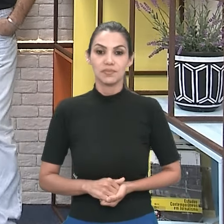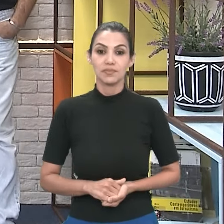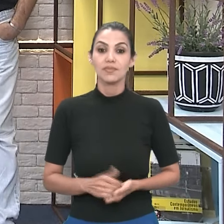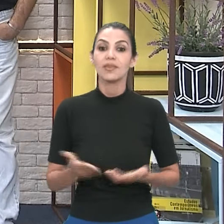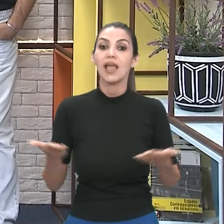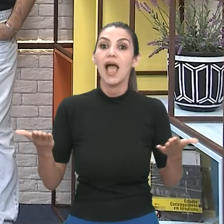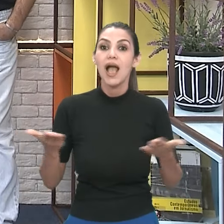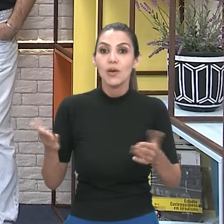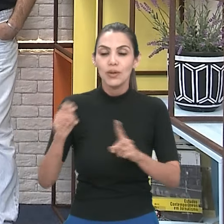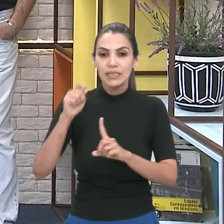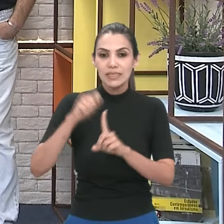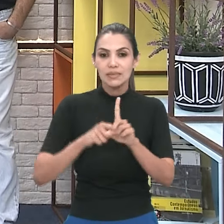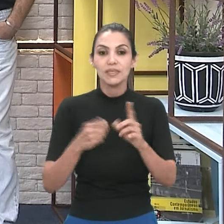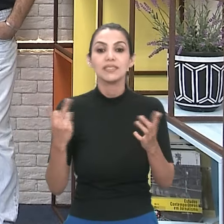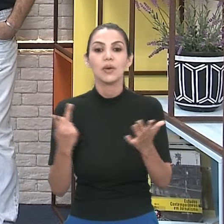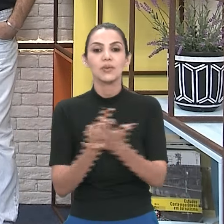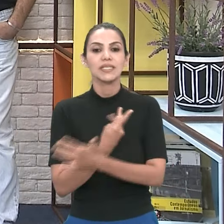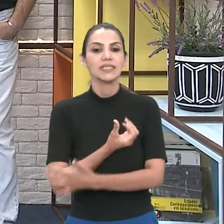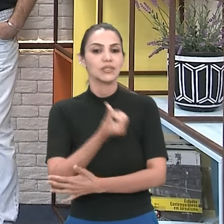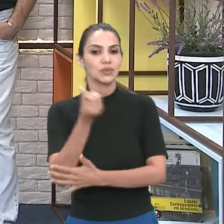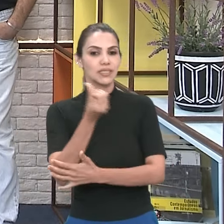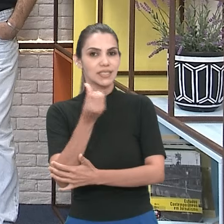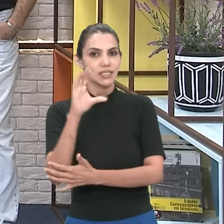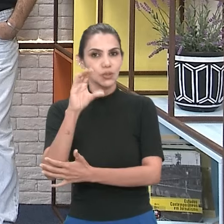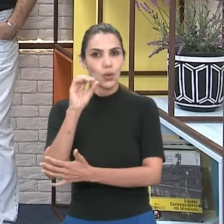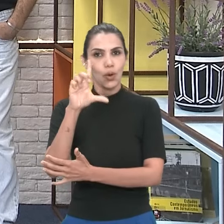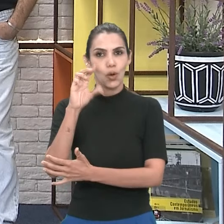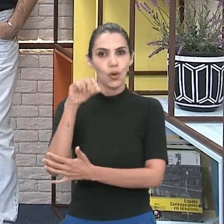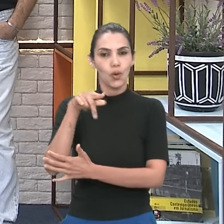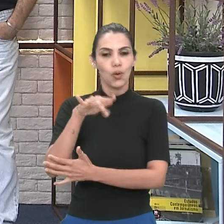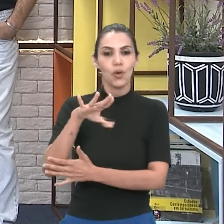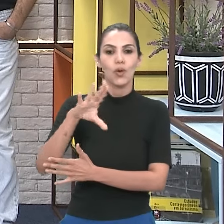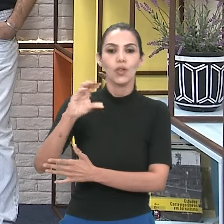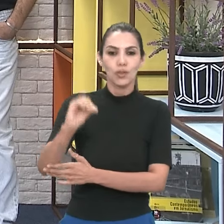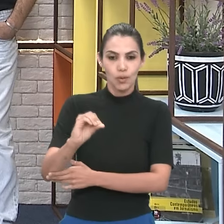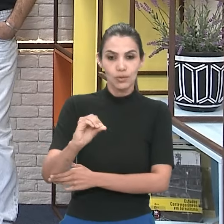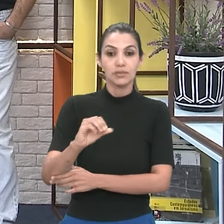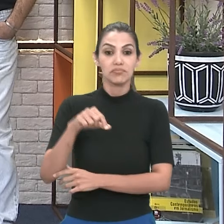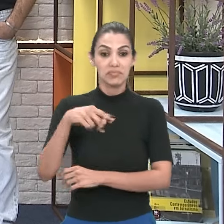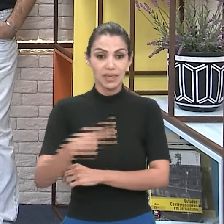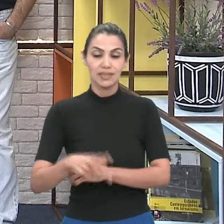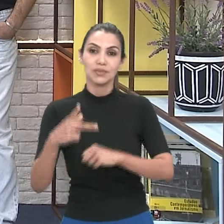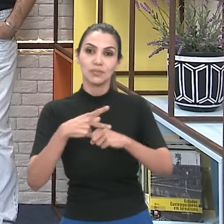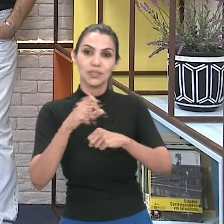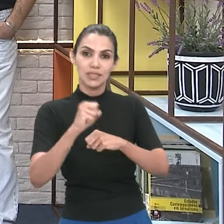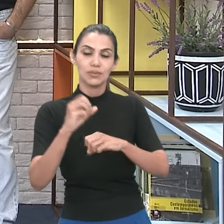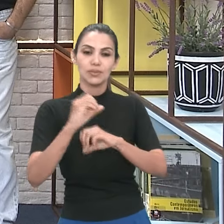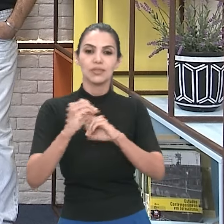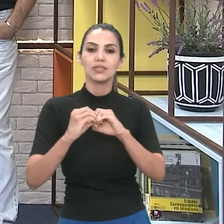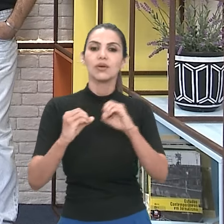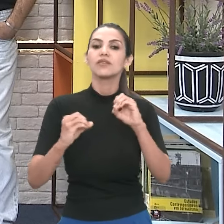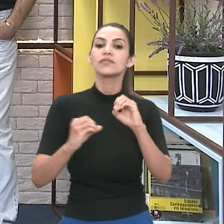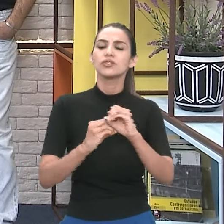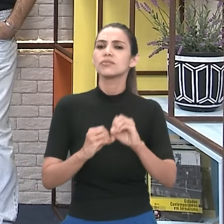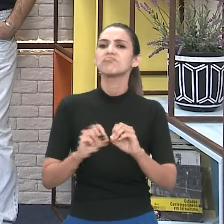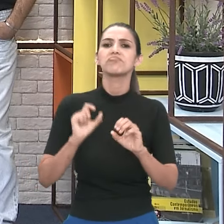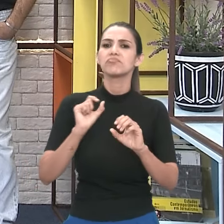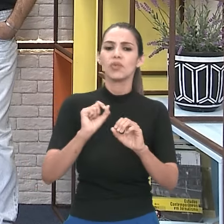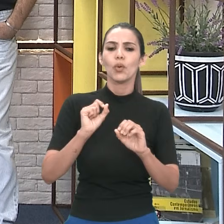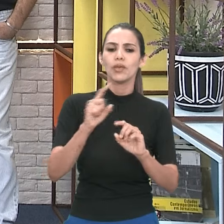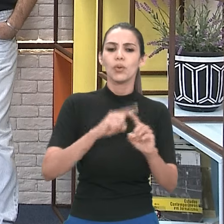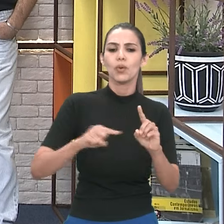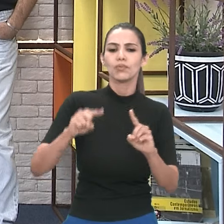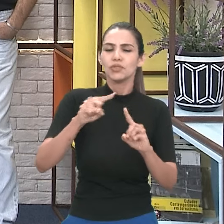ocorre o sexto colóquio de avaliação do sistema de pós-graduação na UFG. O colóquio busca discutir